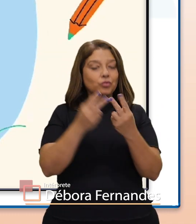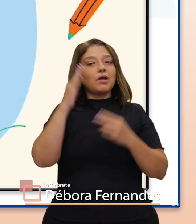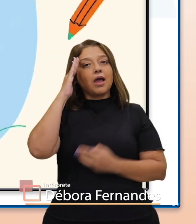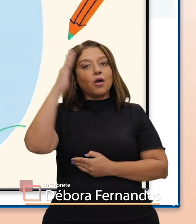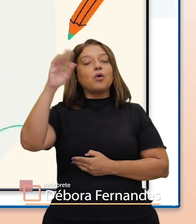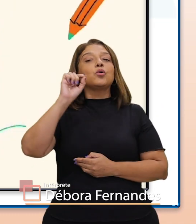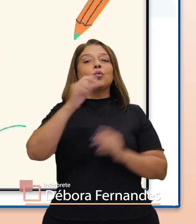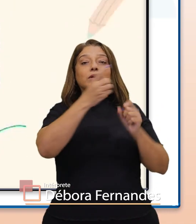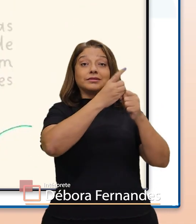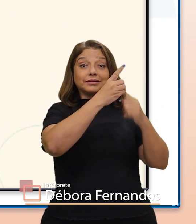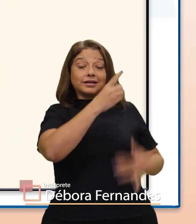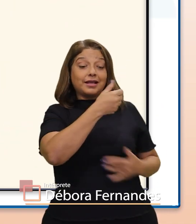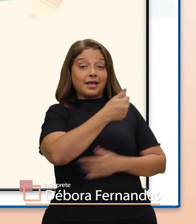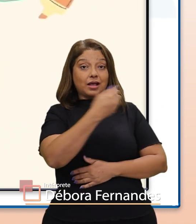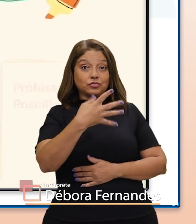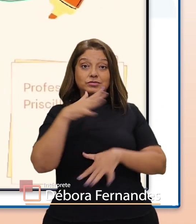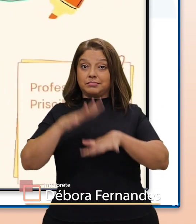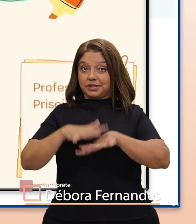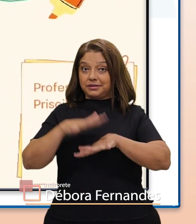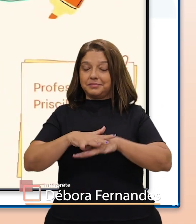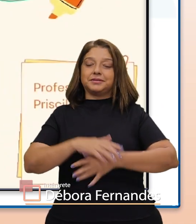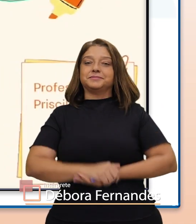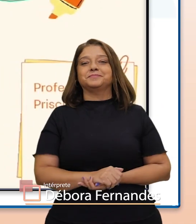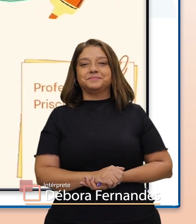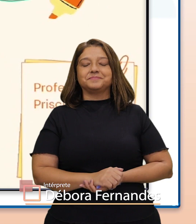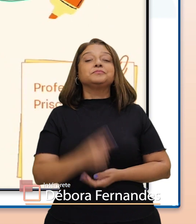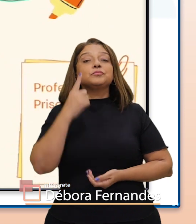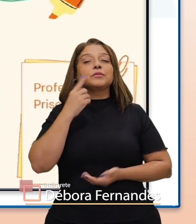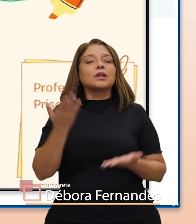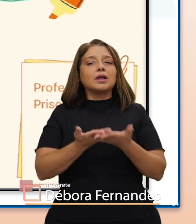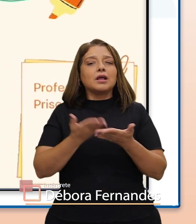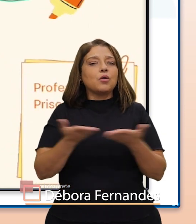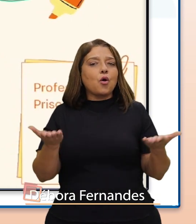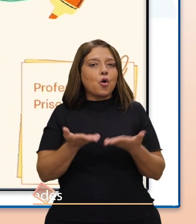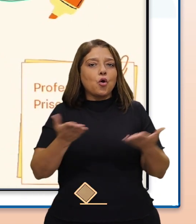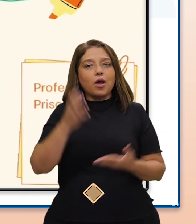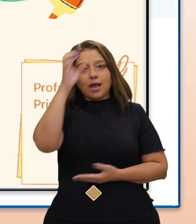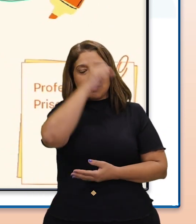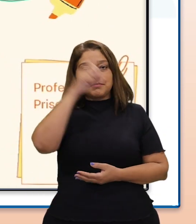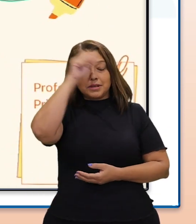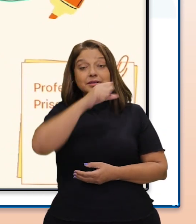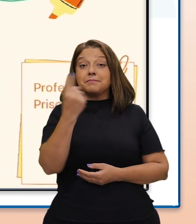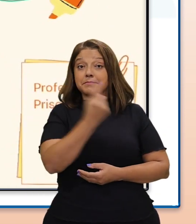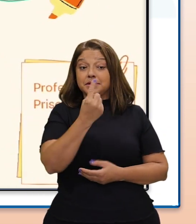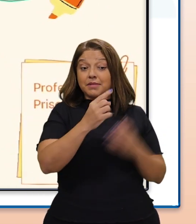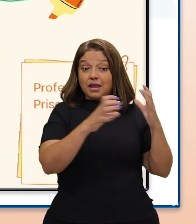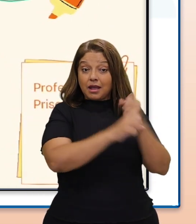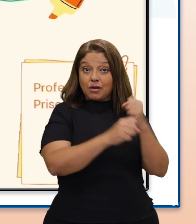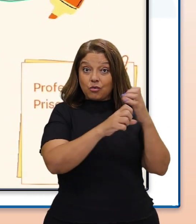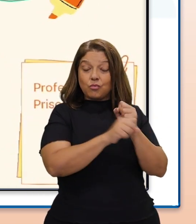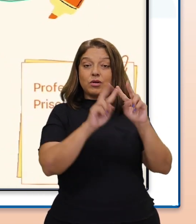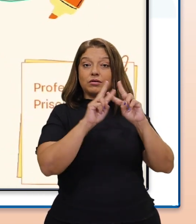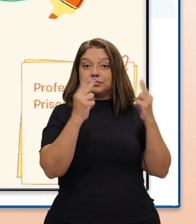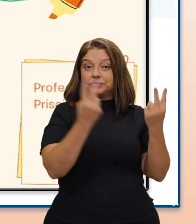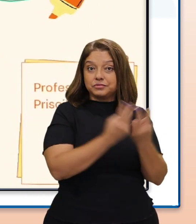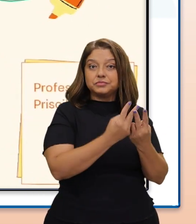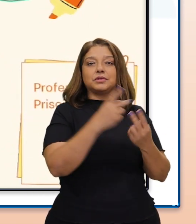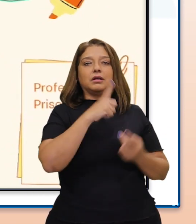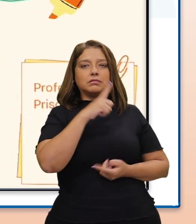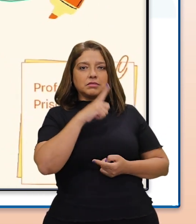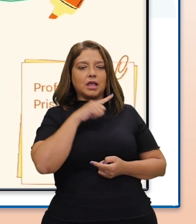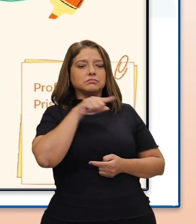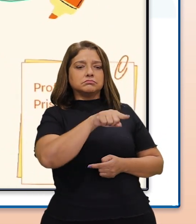com o descritor 14 de matemática. Nessa aula, nós vamos aprender a calcular o volume de prismas e cilindros,